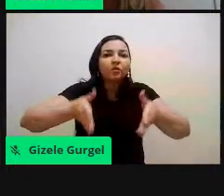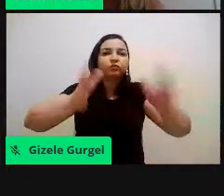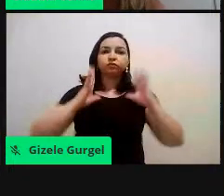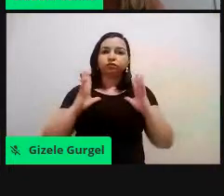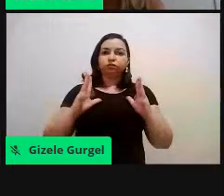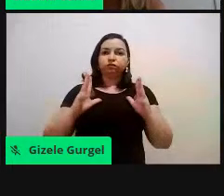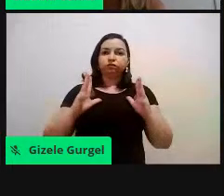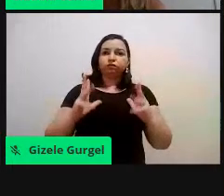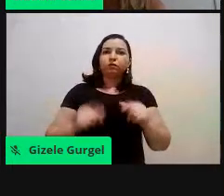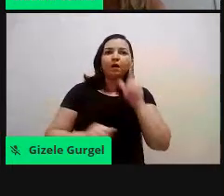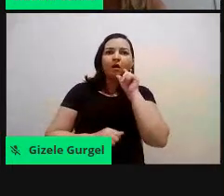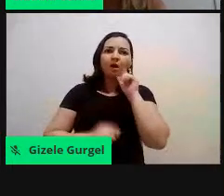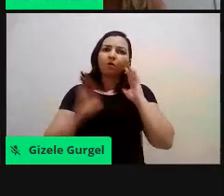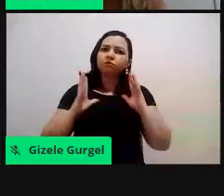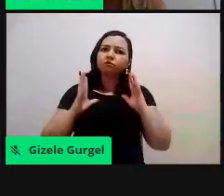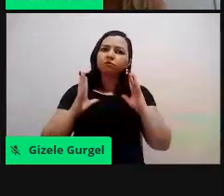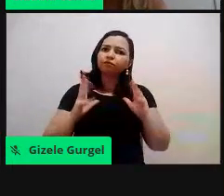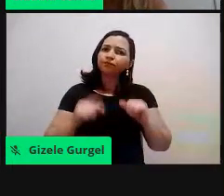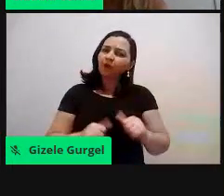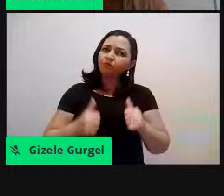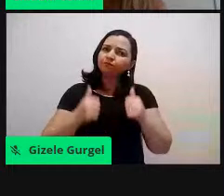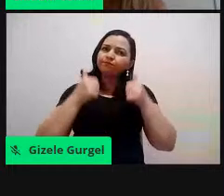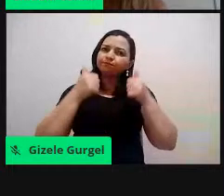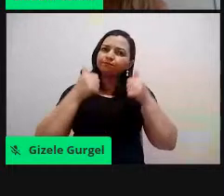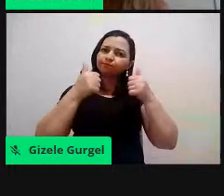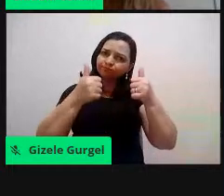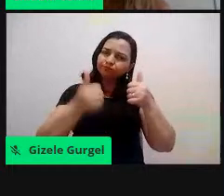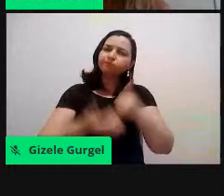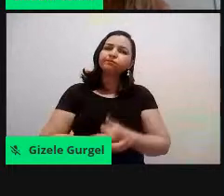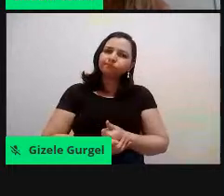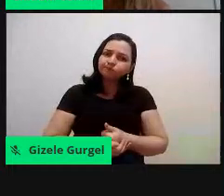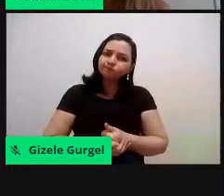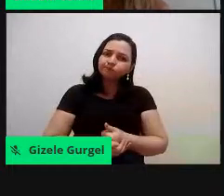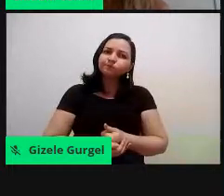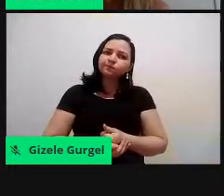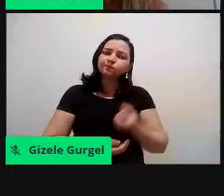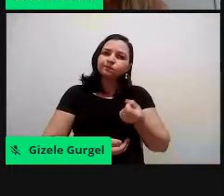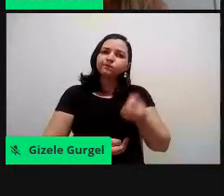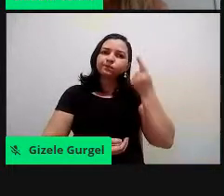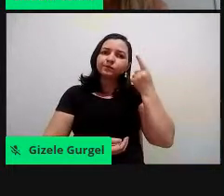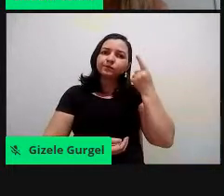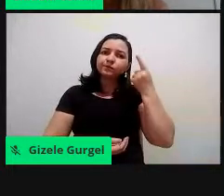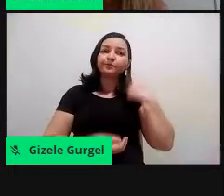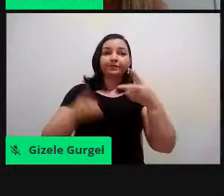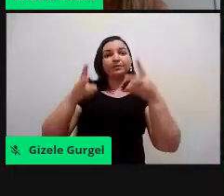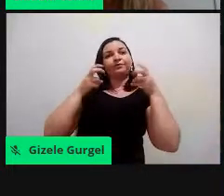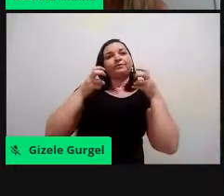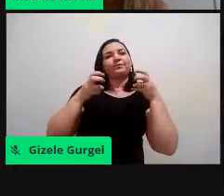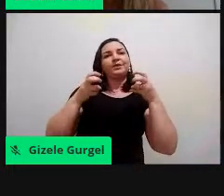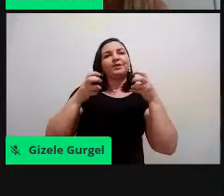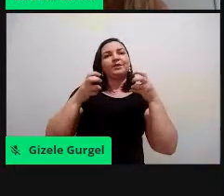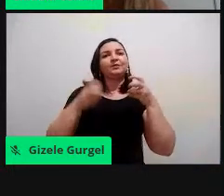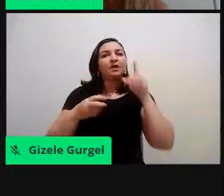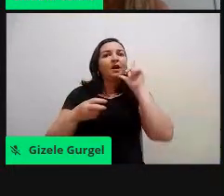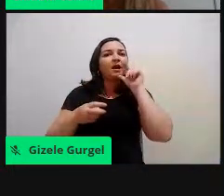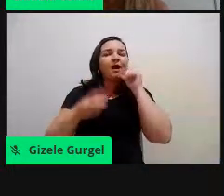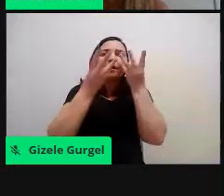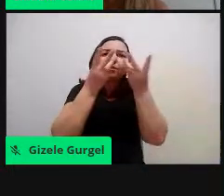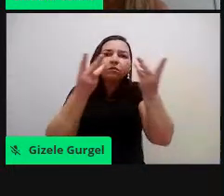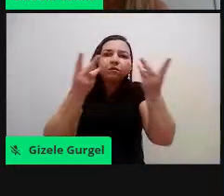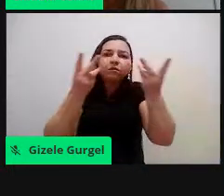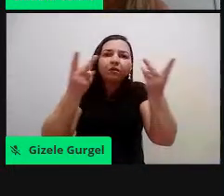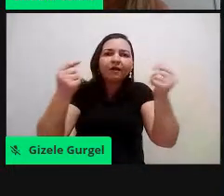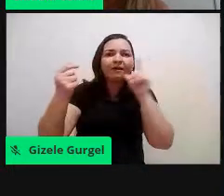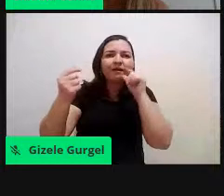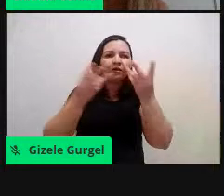águas, né, e isso foi percebido, então, águas transparentes, né, aqui à direita,